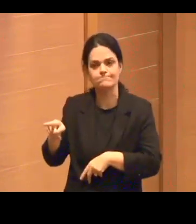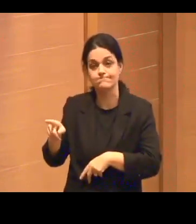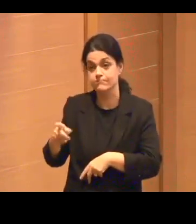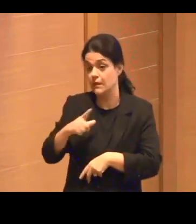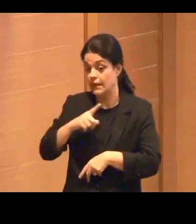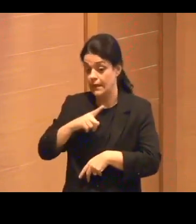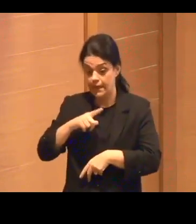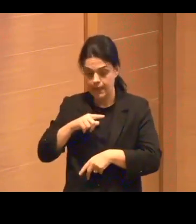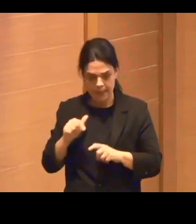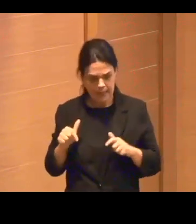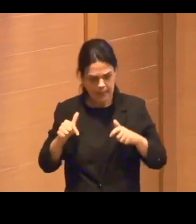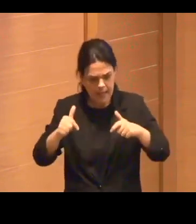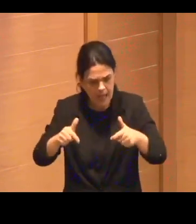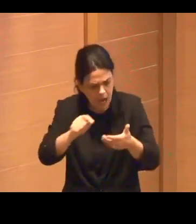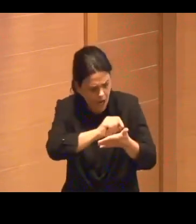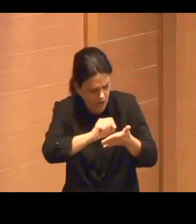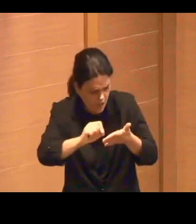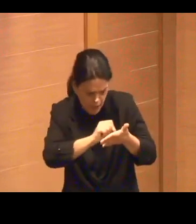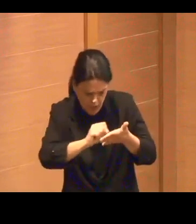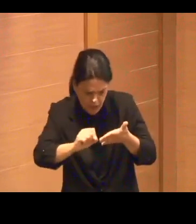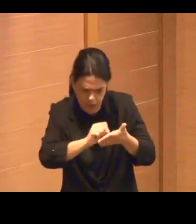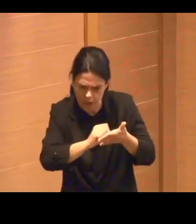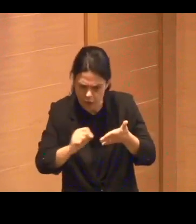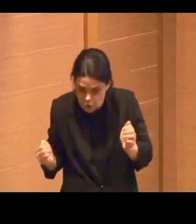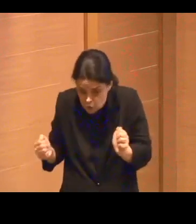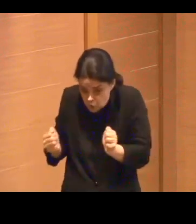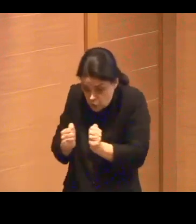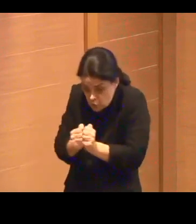que está escrevendo contigo.